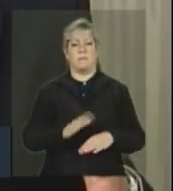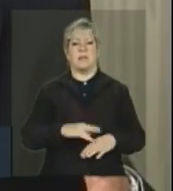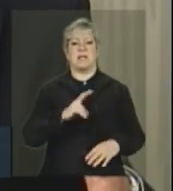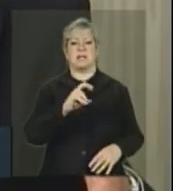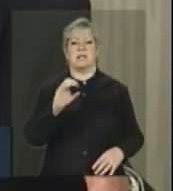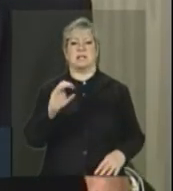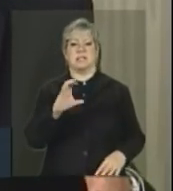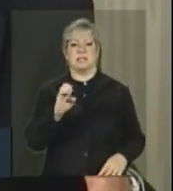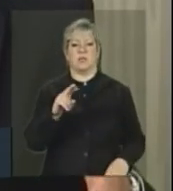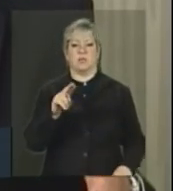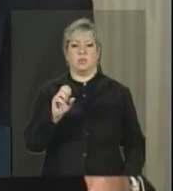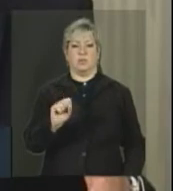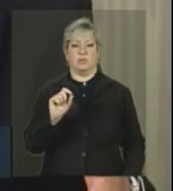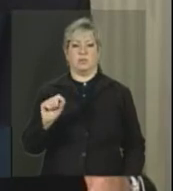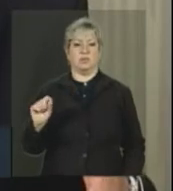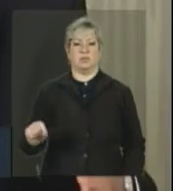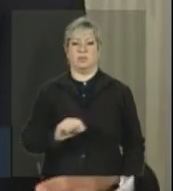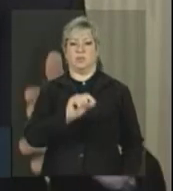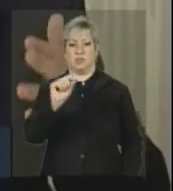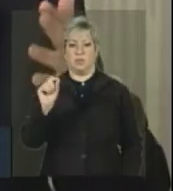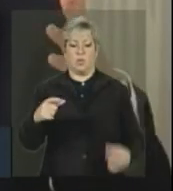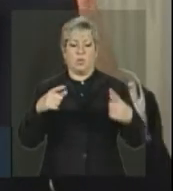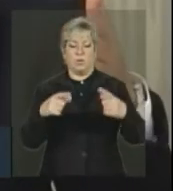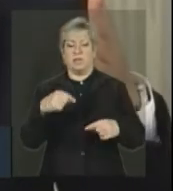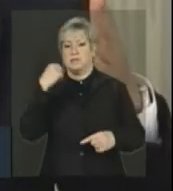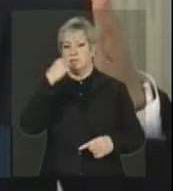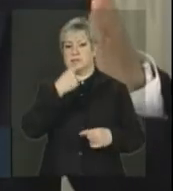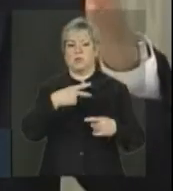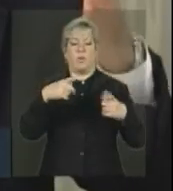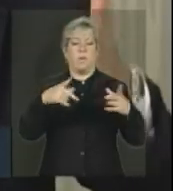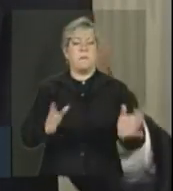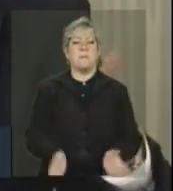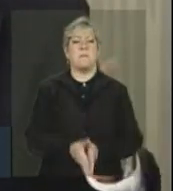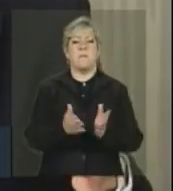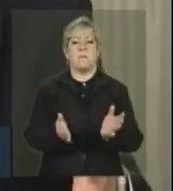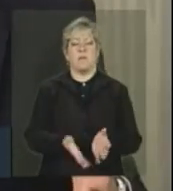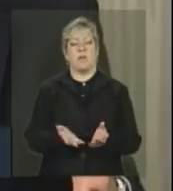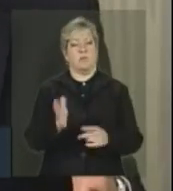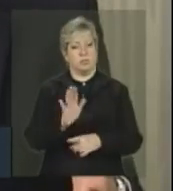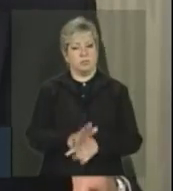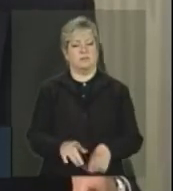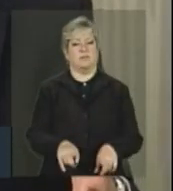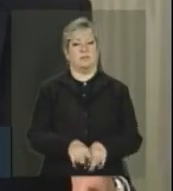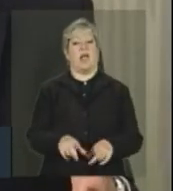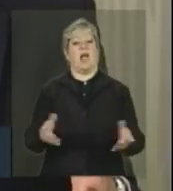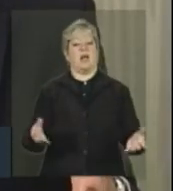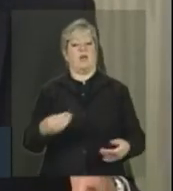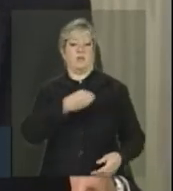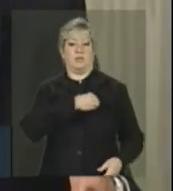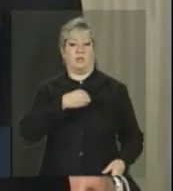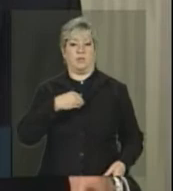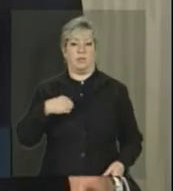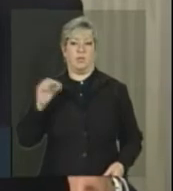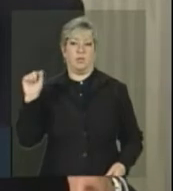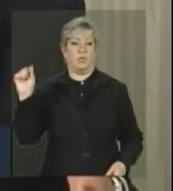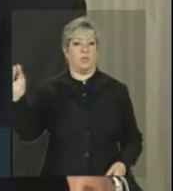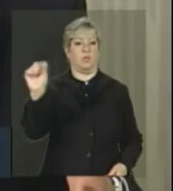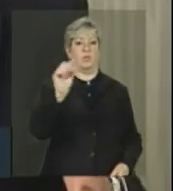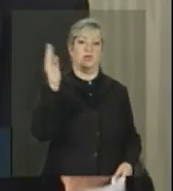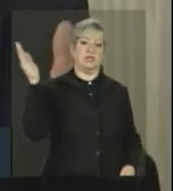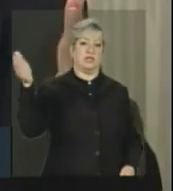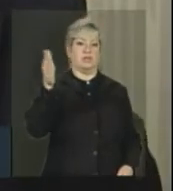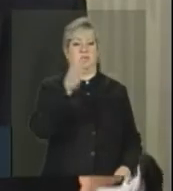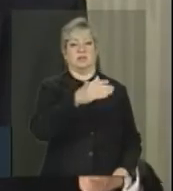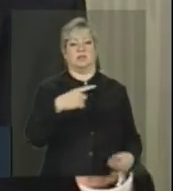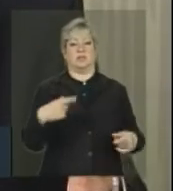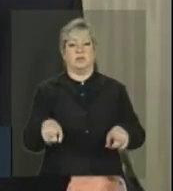CELS nos municípios de extrema pobreza. Criamos agora esses consultórios odontológicos móveis para chegar na área rural,